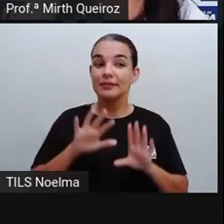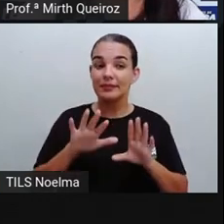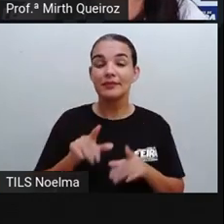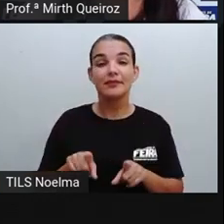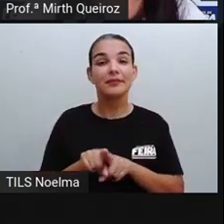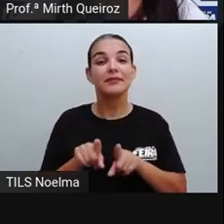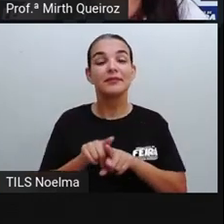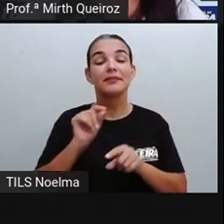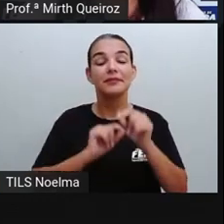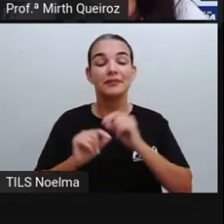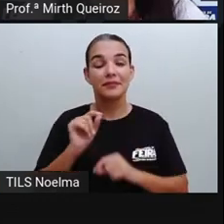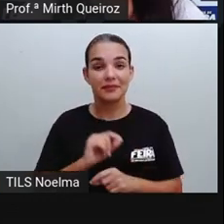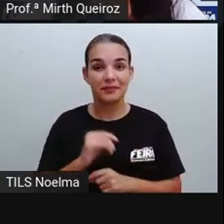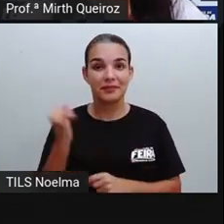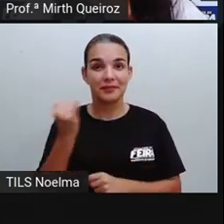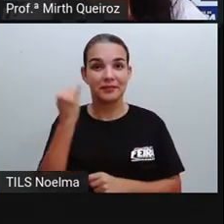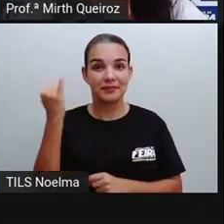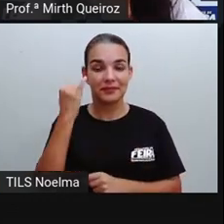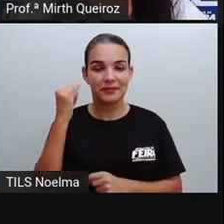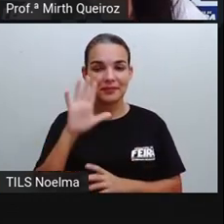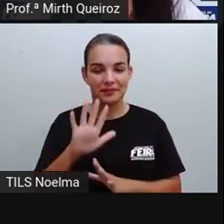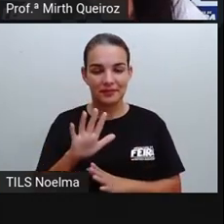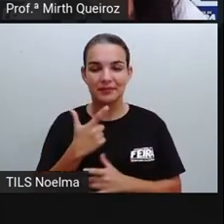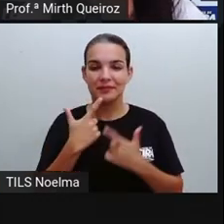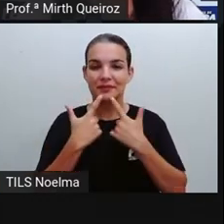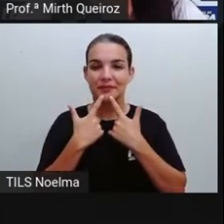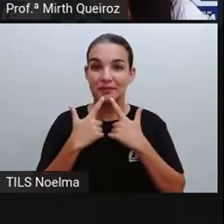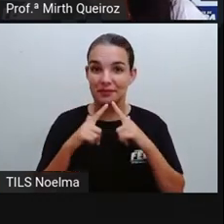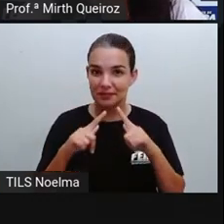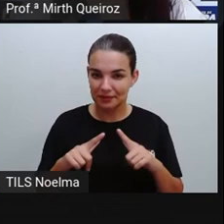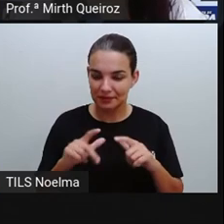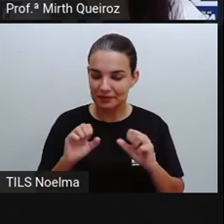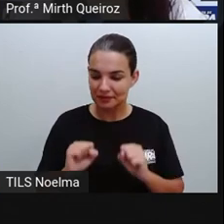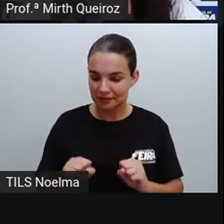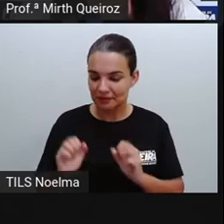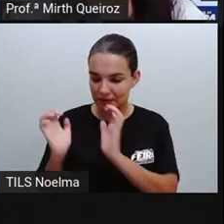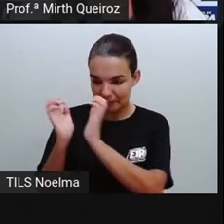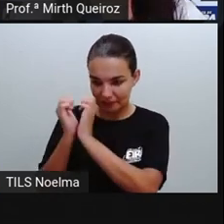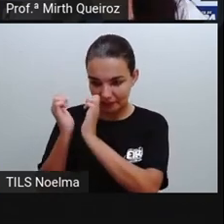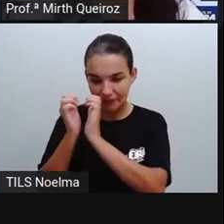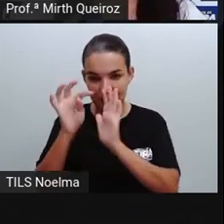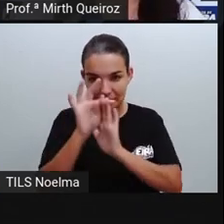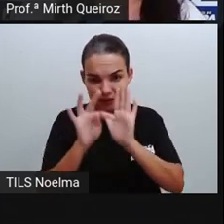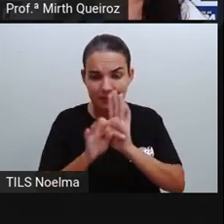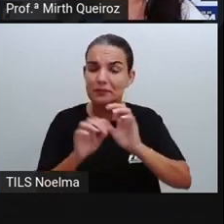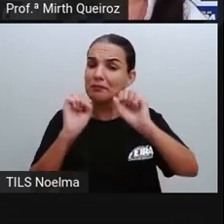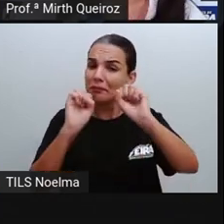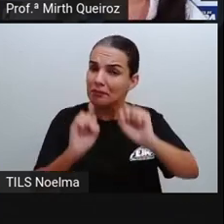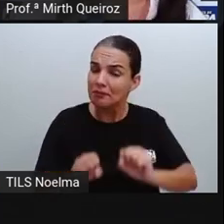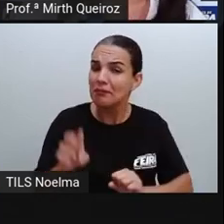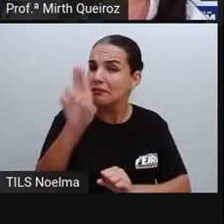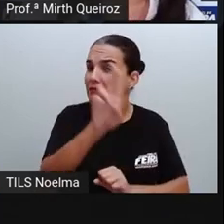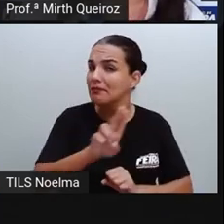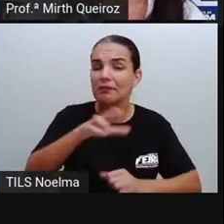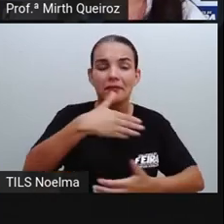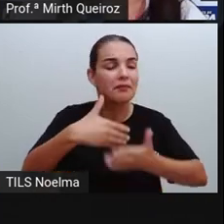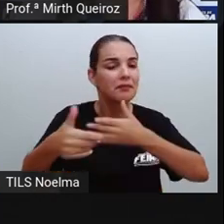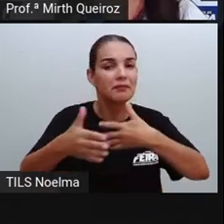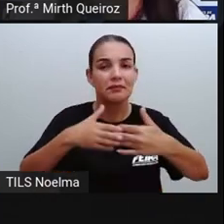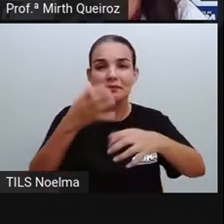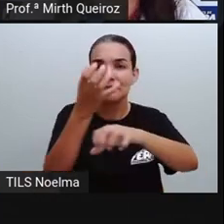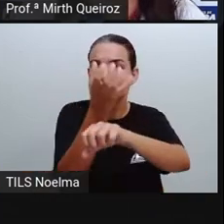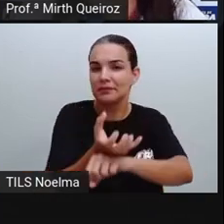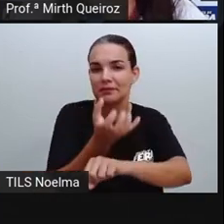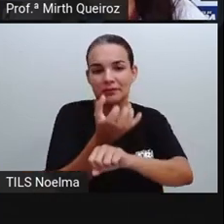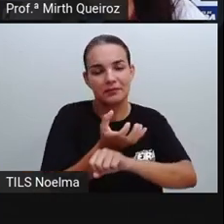infográfico, embora a gente esteja estudando em linguagem, porque a gente está falando sobre gênero textual, ele pode ser utilizado em qualquer outra